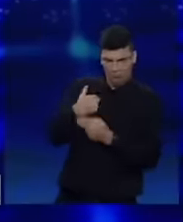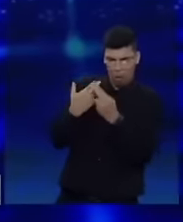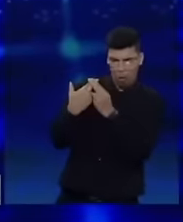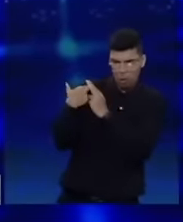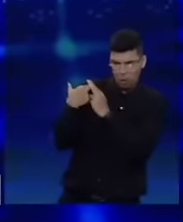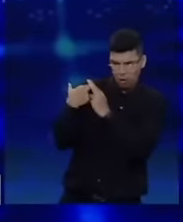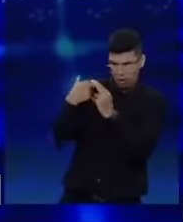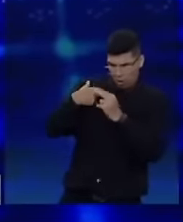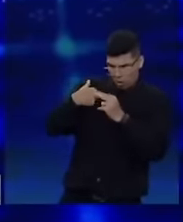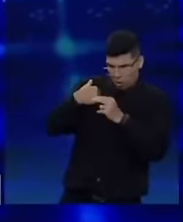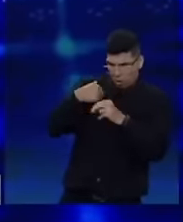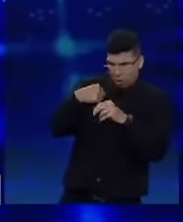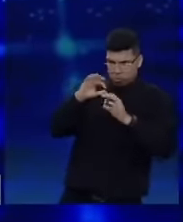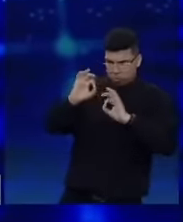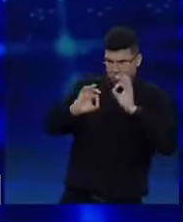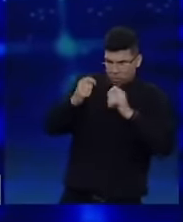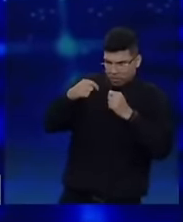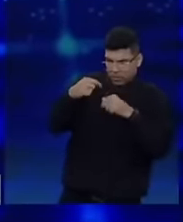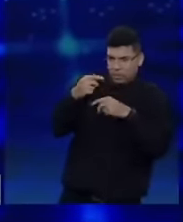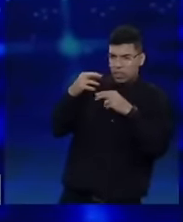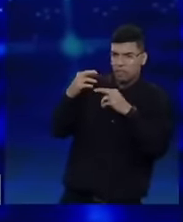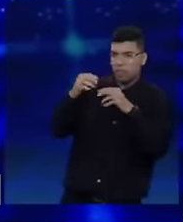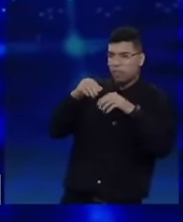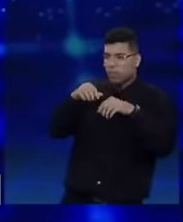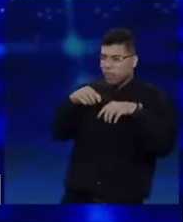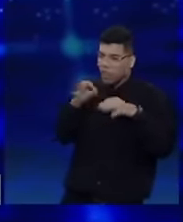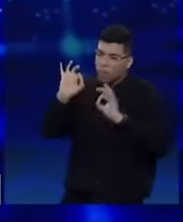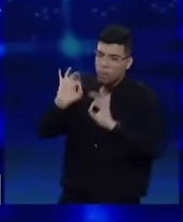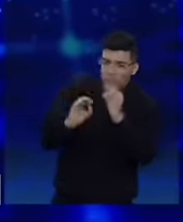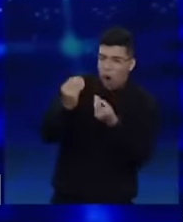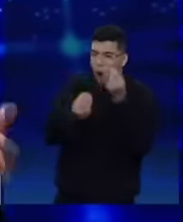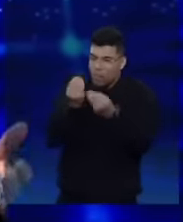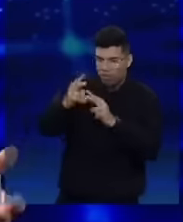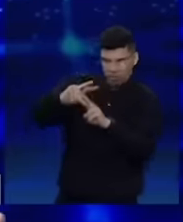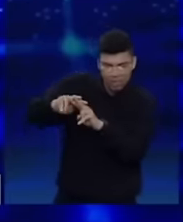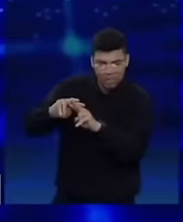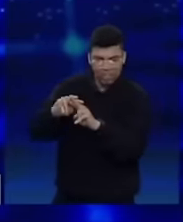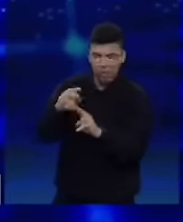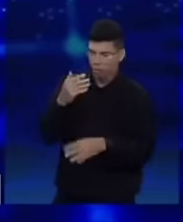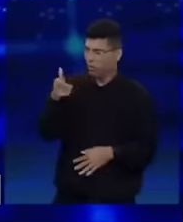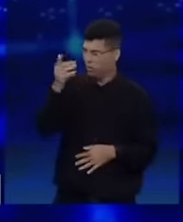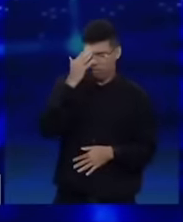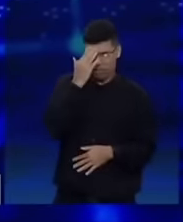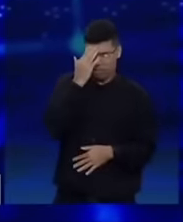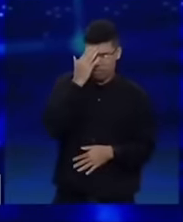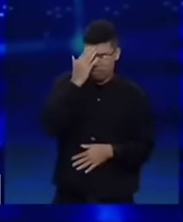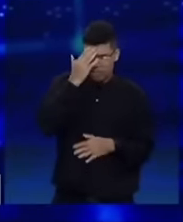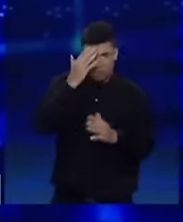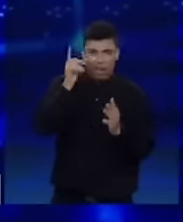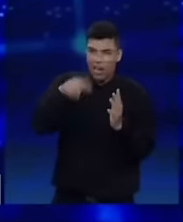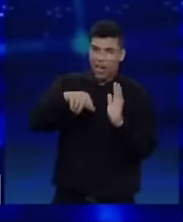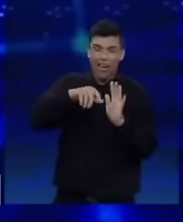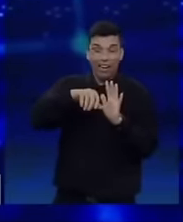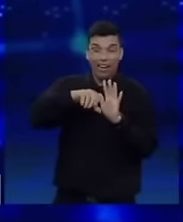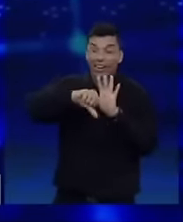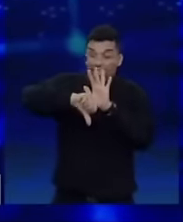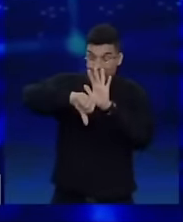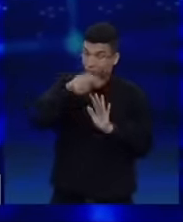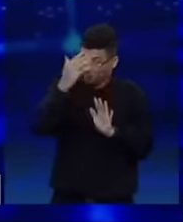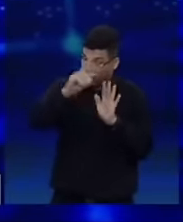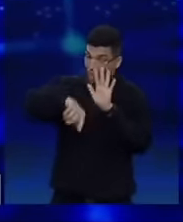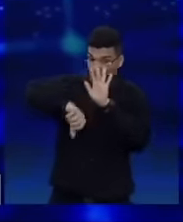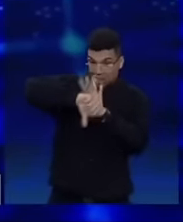eu e sabe quem tem. Sabe, inclusive, sabe da culpabilidade de quem foi o crime organizado e que matou a Marielle